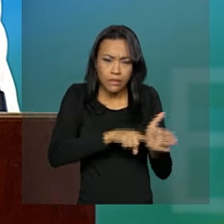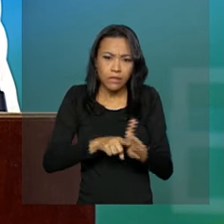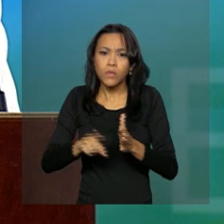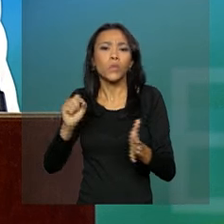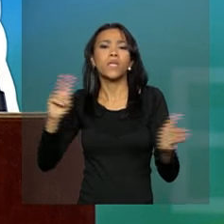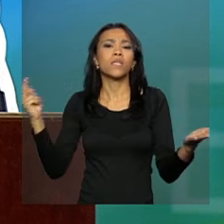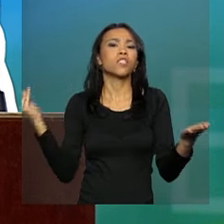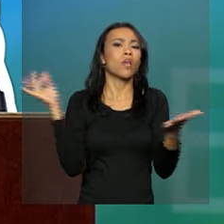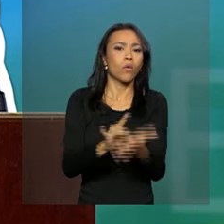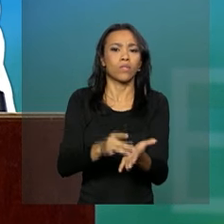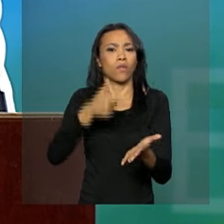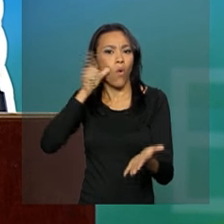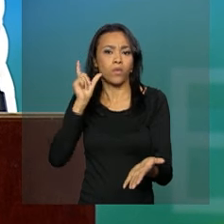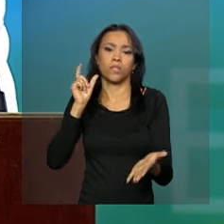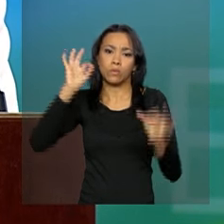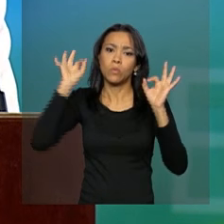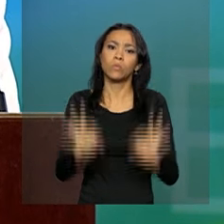fatos acontecidos ontem.